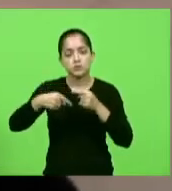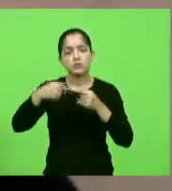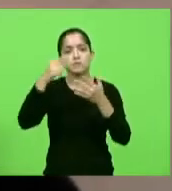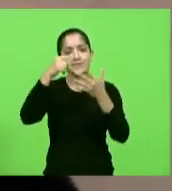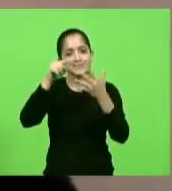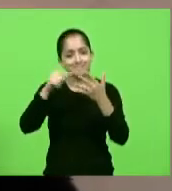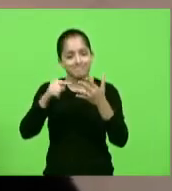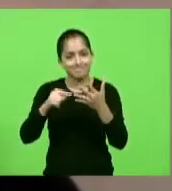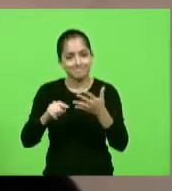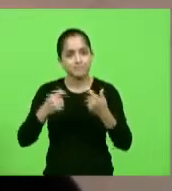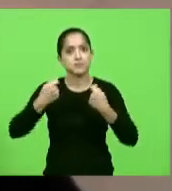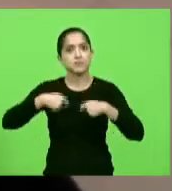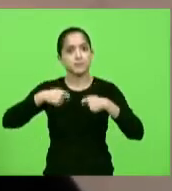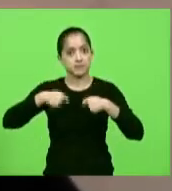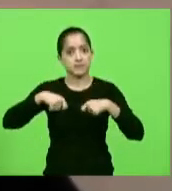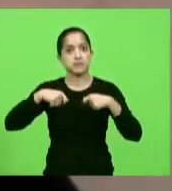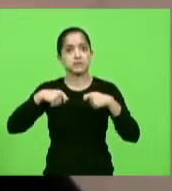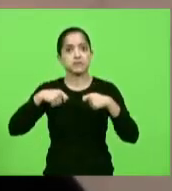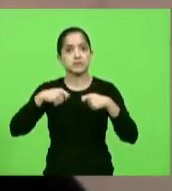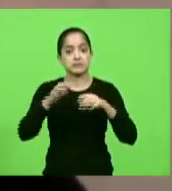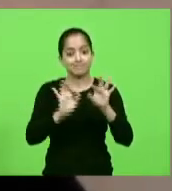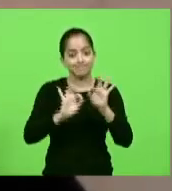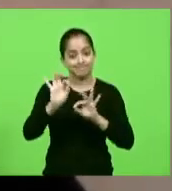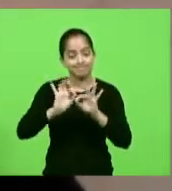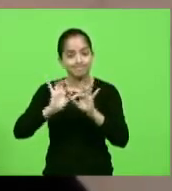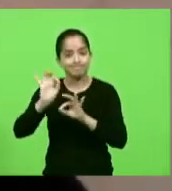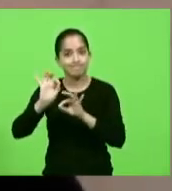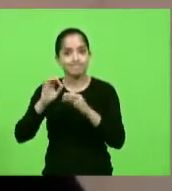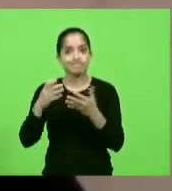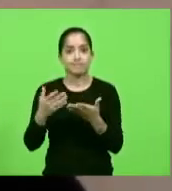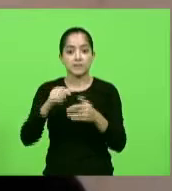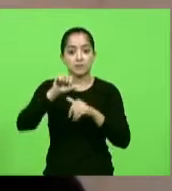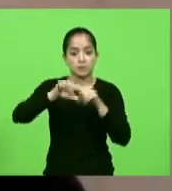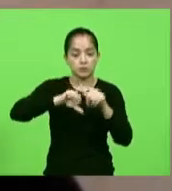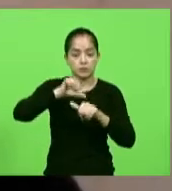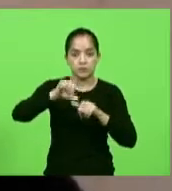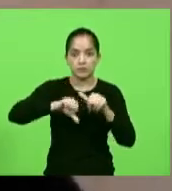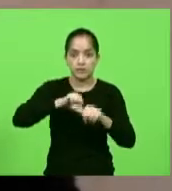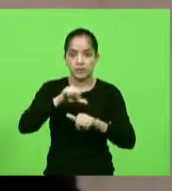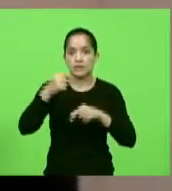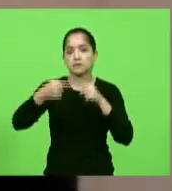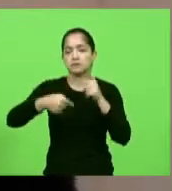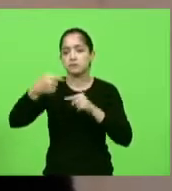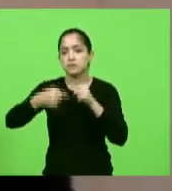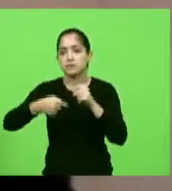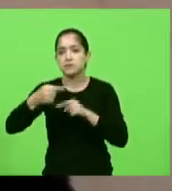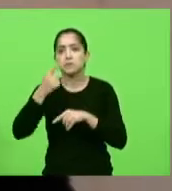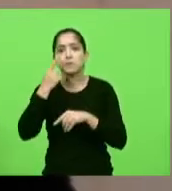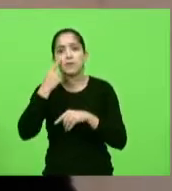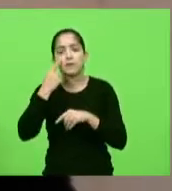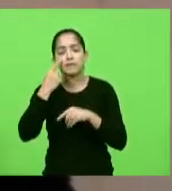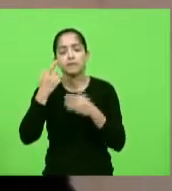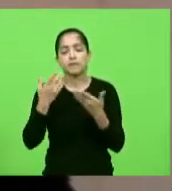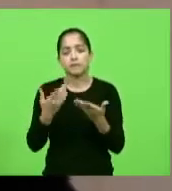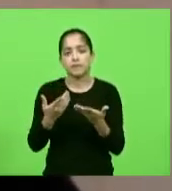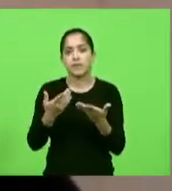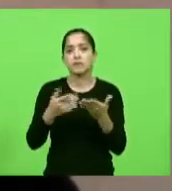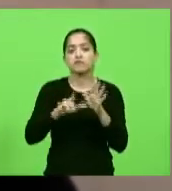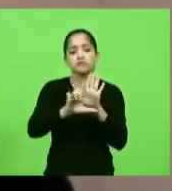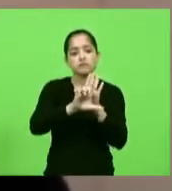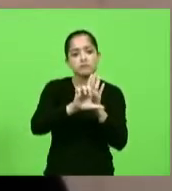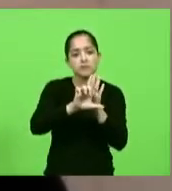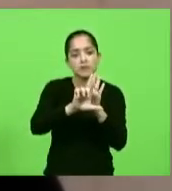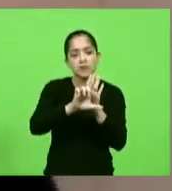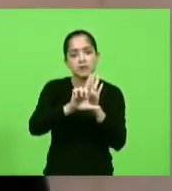pontos que precisam ser ajustados. Há essa discussão que precisa ser verificada do ponto de vista legal